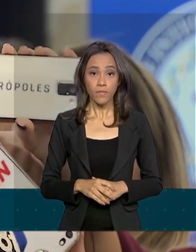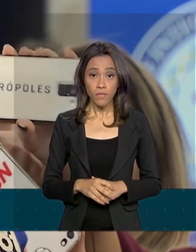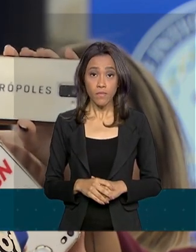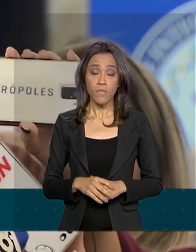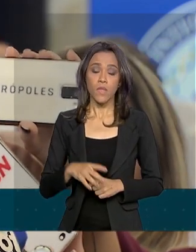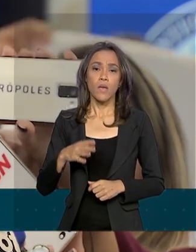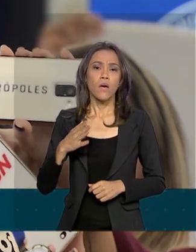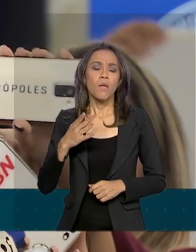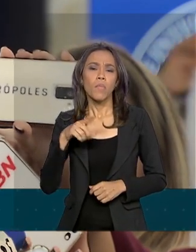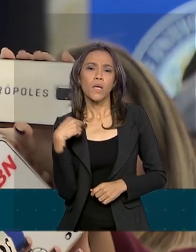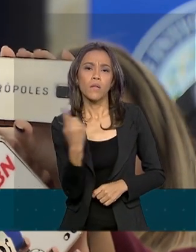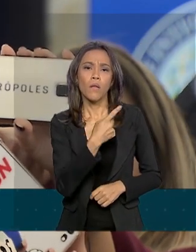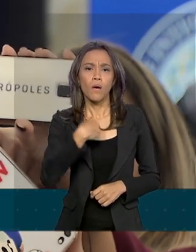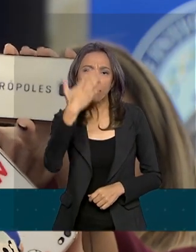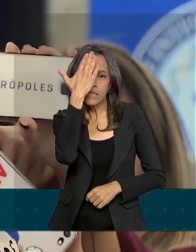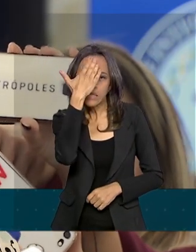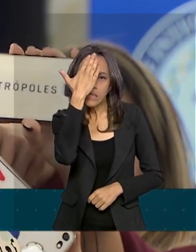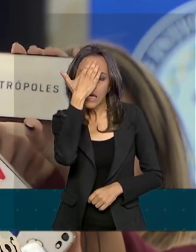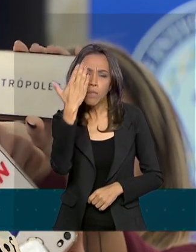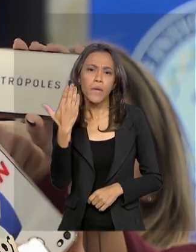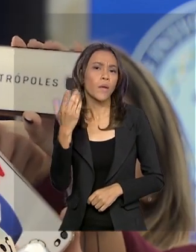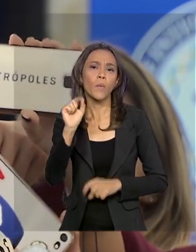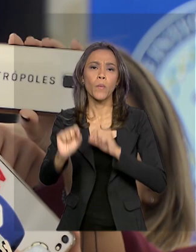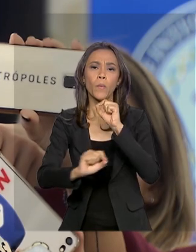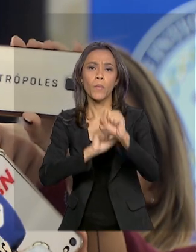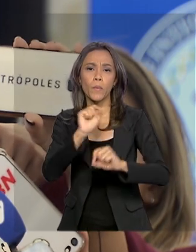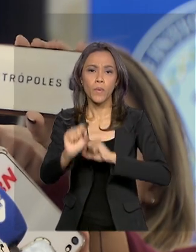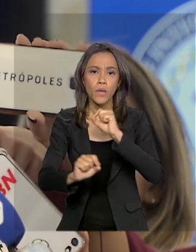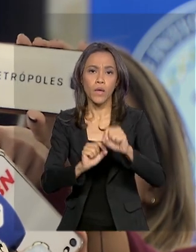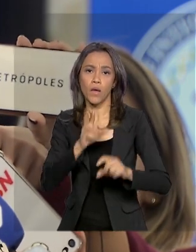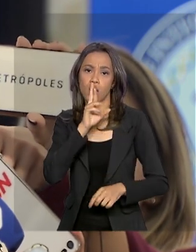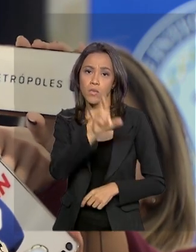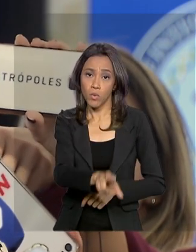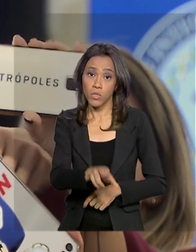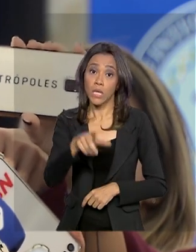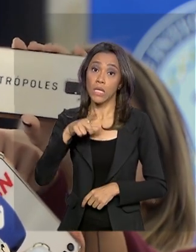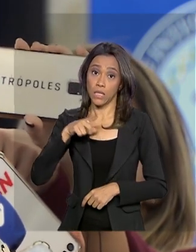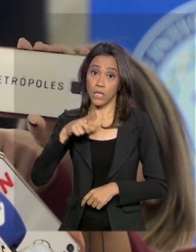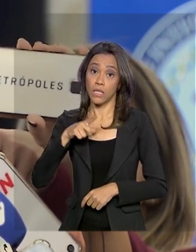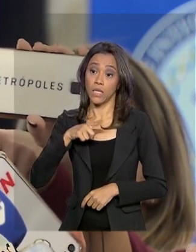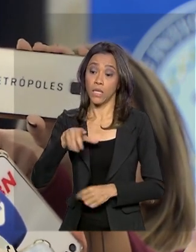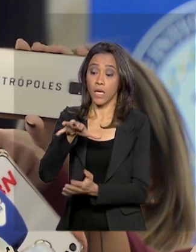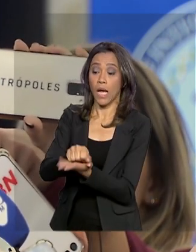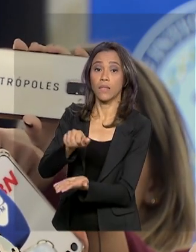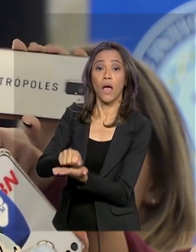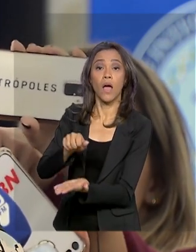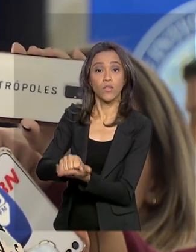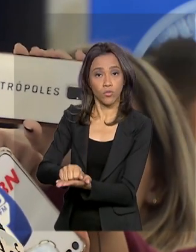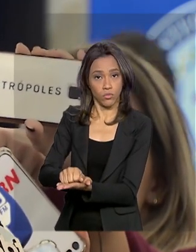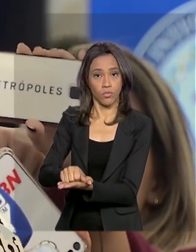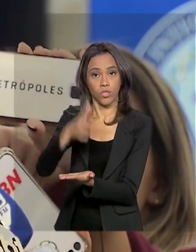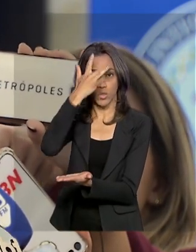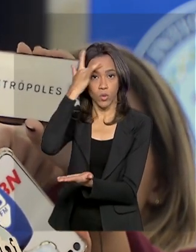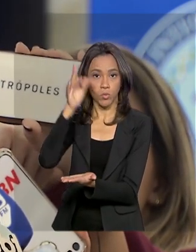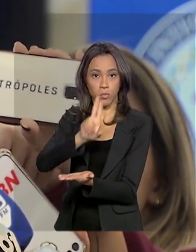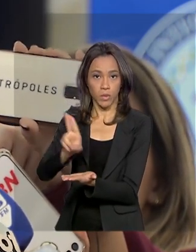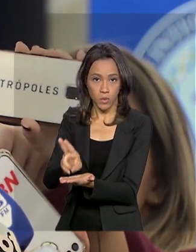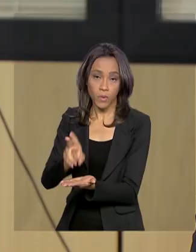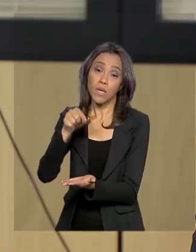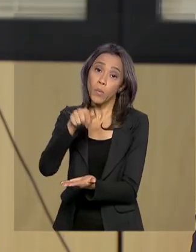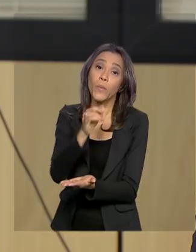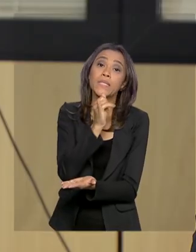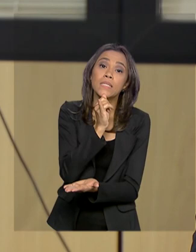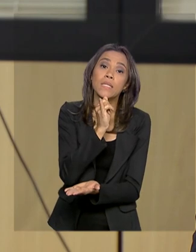para que a gente possa ter esse tipo de resultado, é necessário que o banco tenha pessoas cadastradas. Então, o caso da Raquel Genofre é um